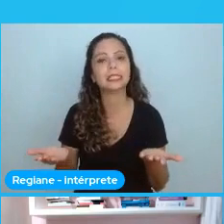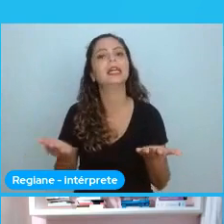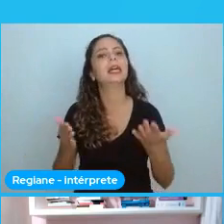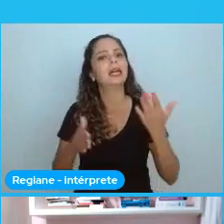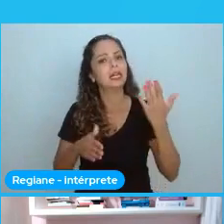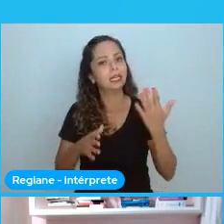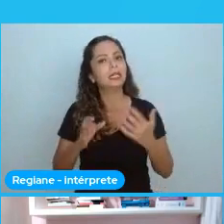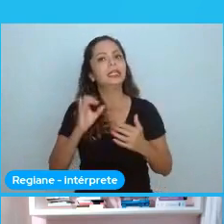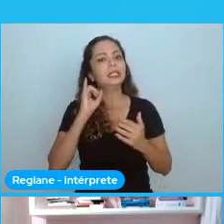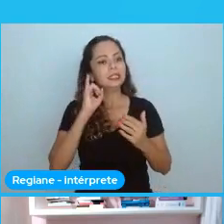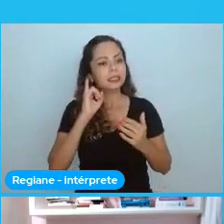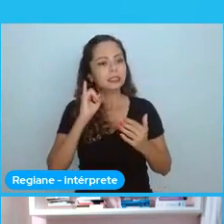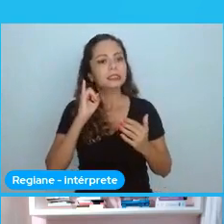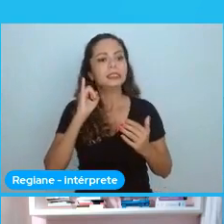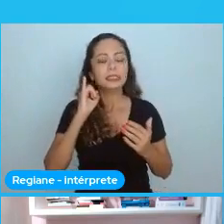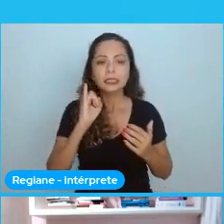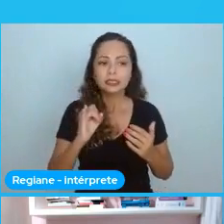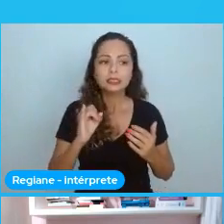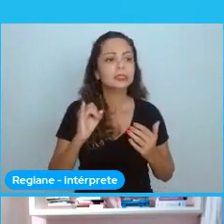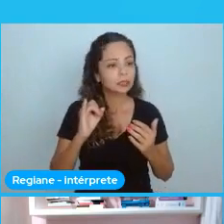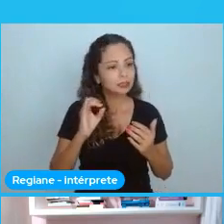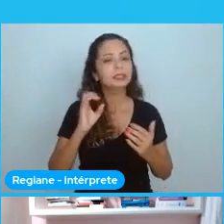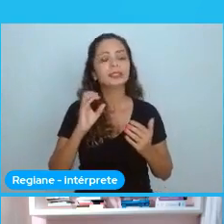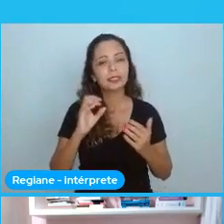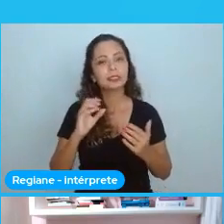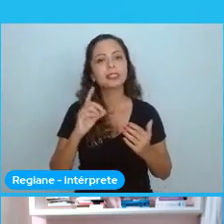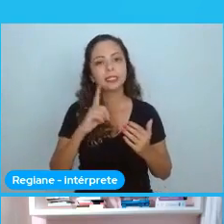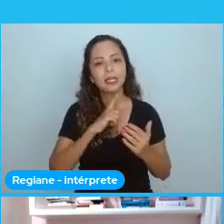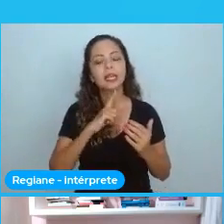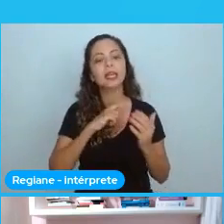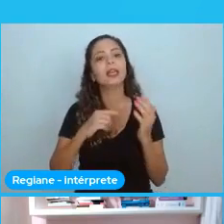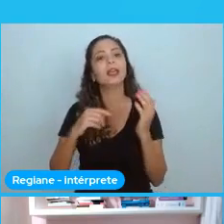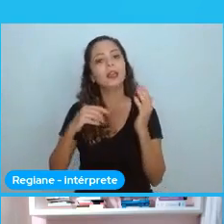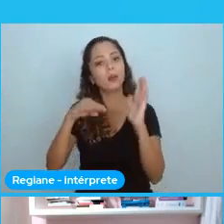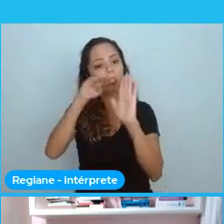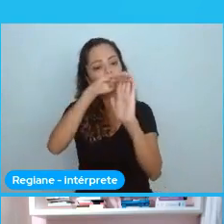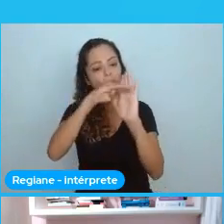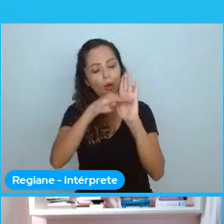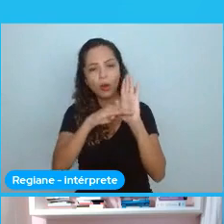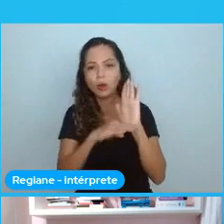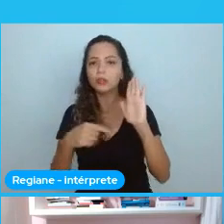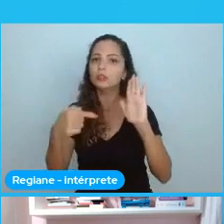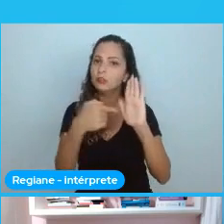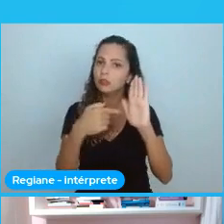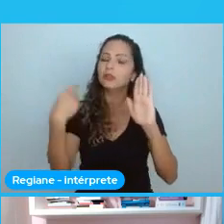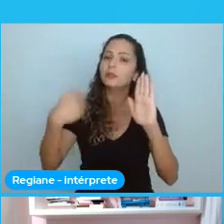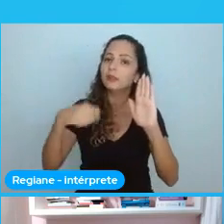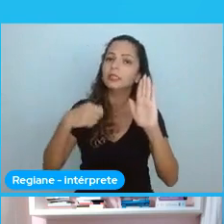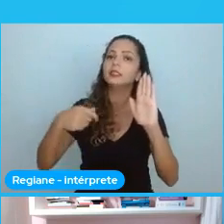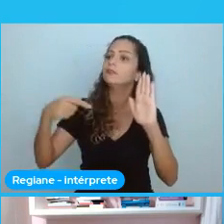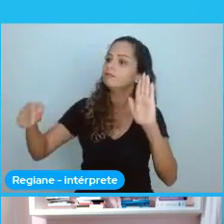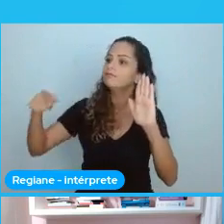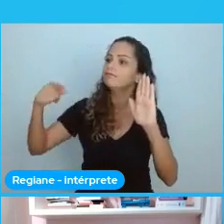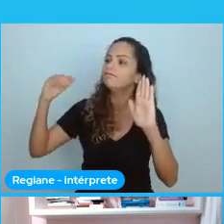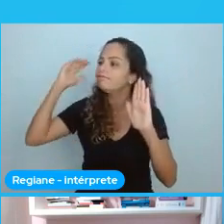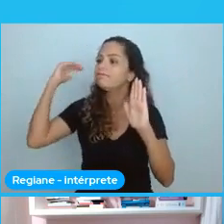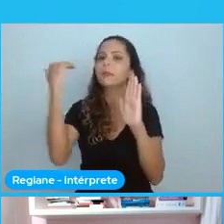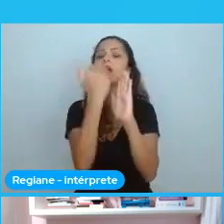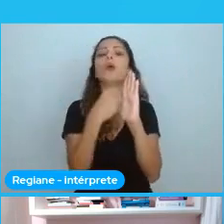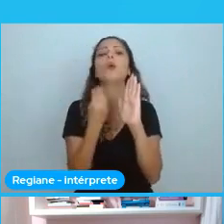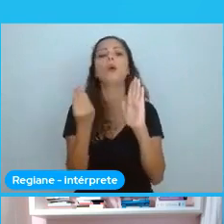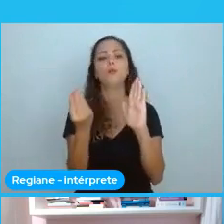se eu criar um código de conduta que... Cancela, sabe, galera? Esse pensamento. Sejam preventivos.